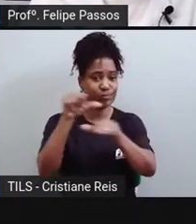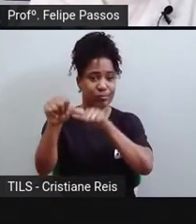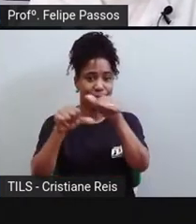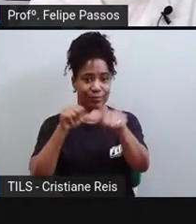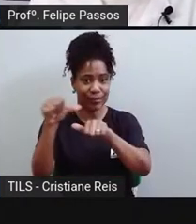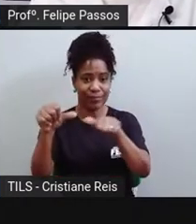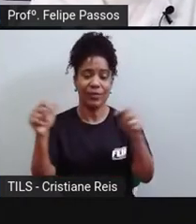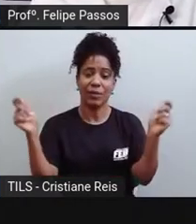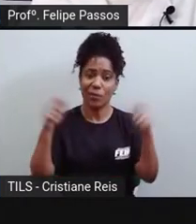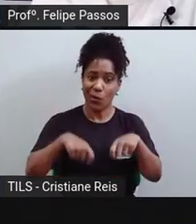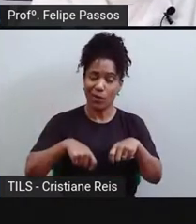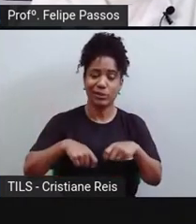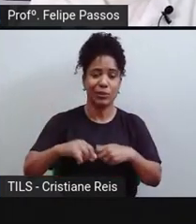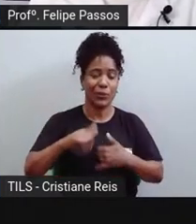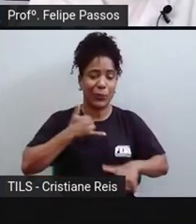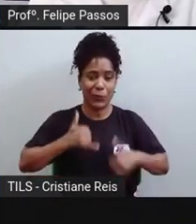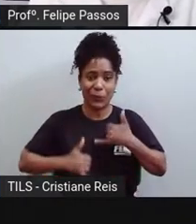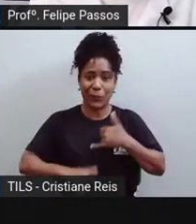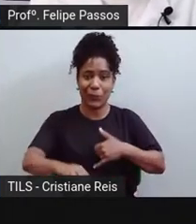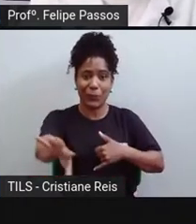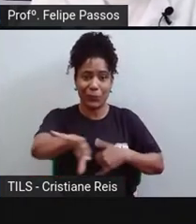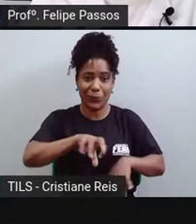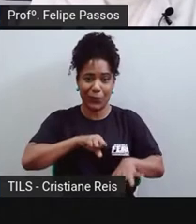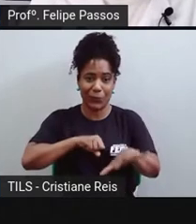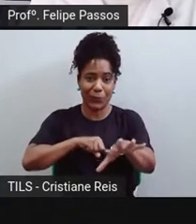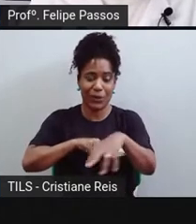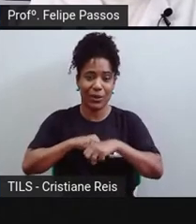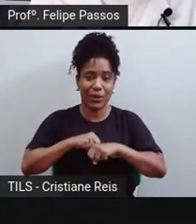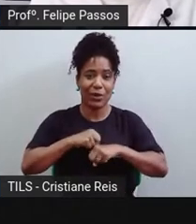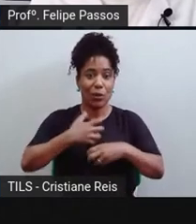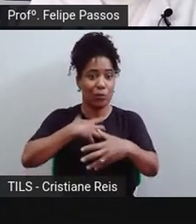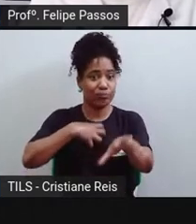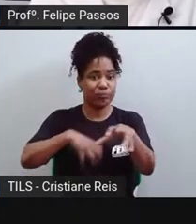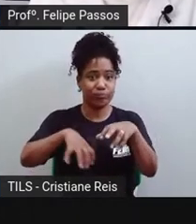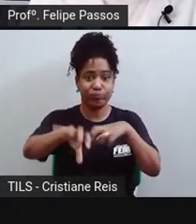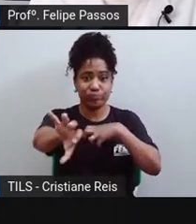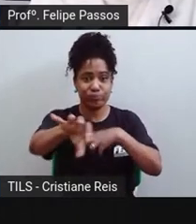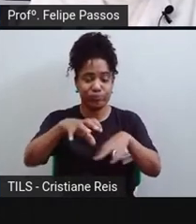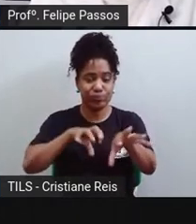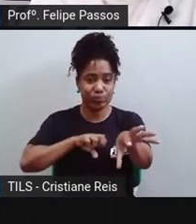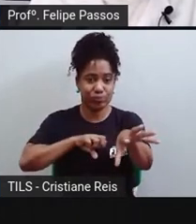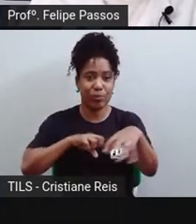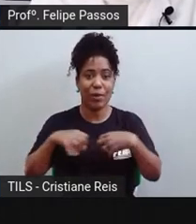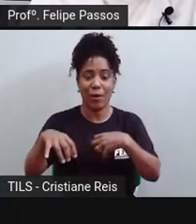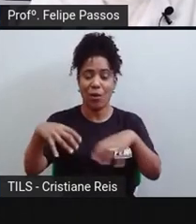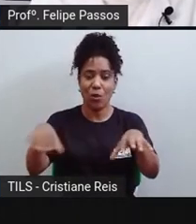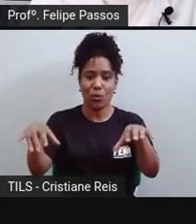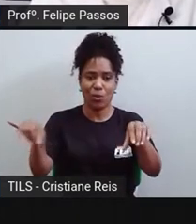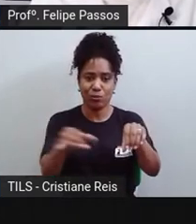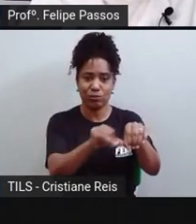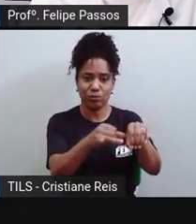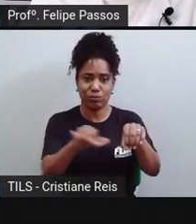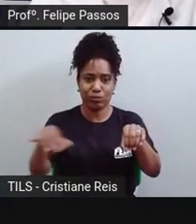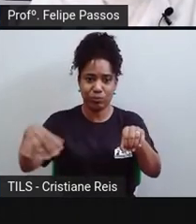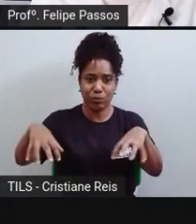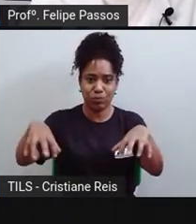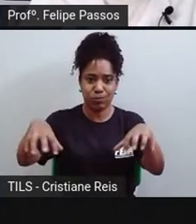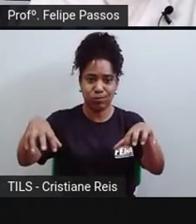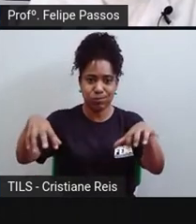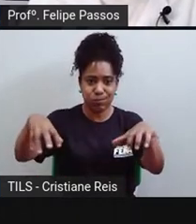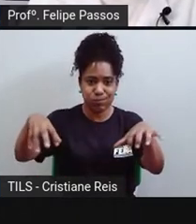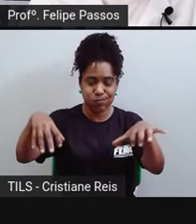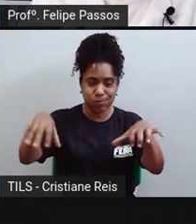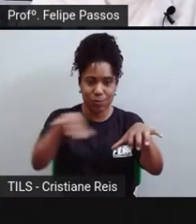corpo para o outro, ela consegue ser transferida entre os corpos materiais e ela também consegue ser transformada